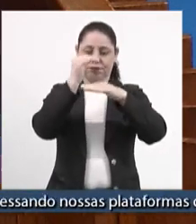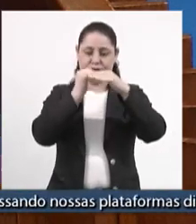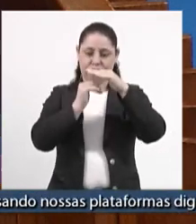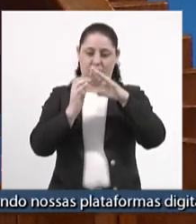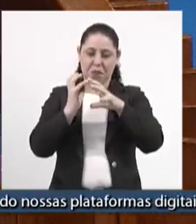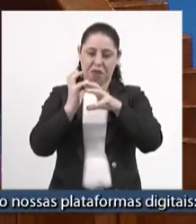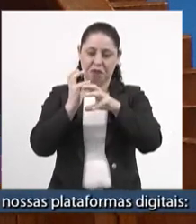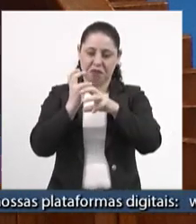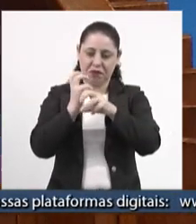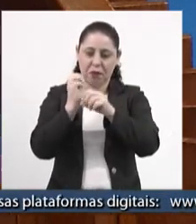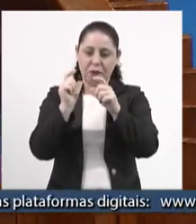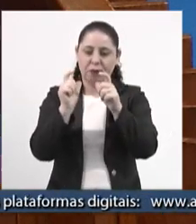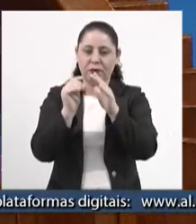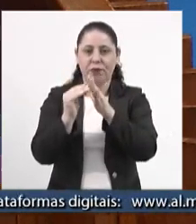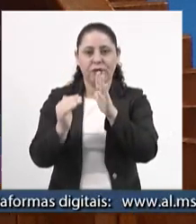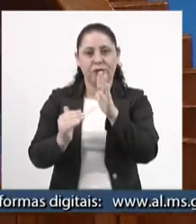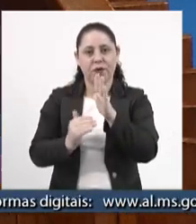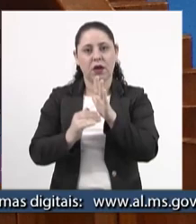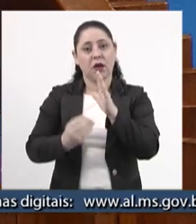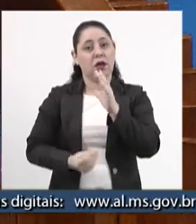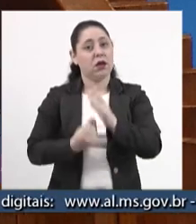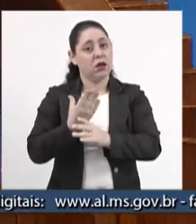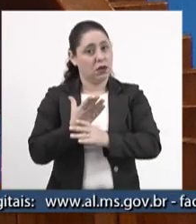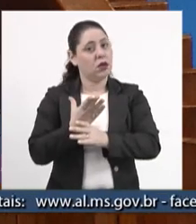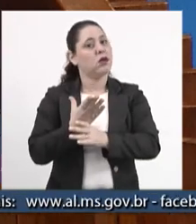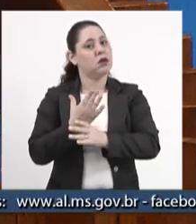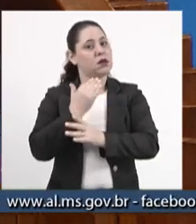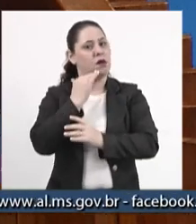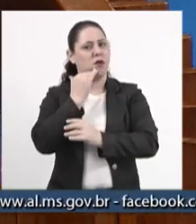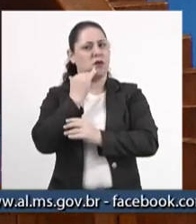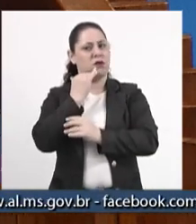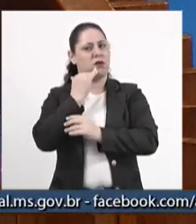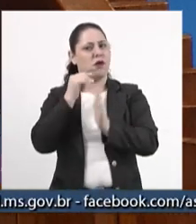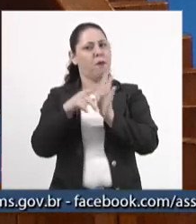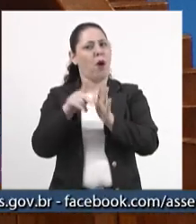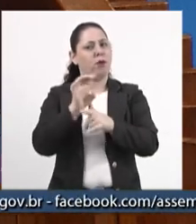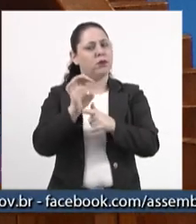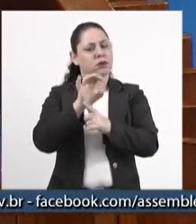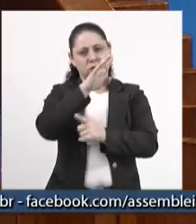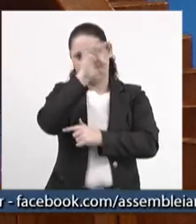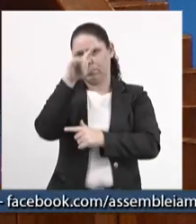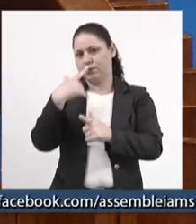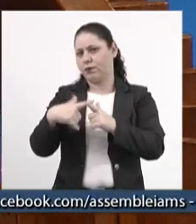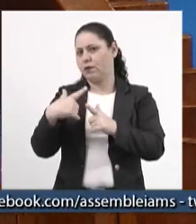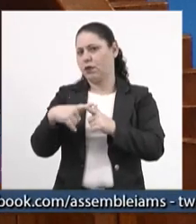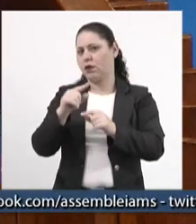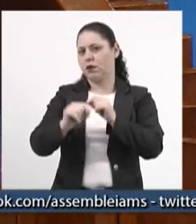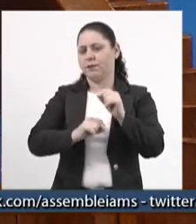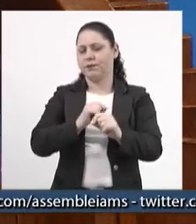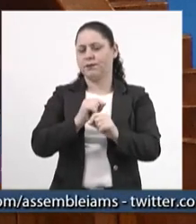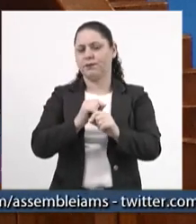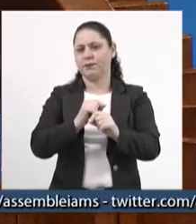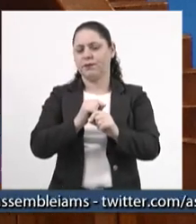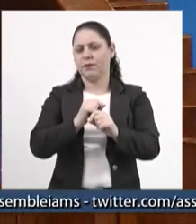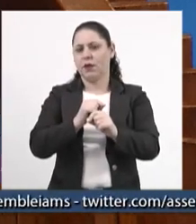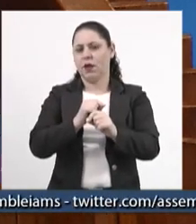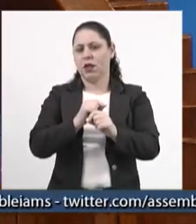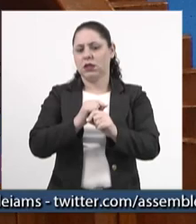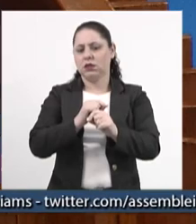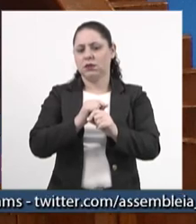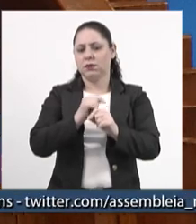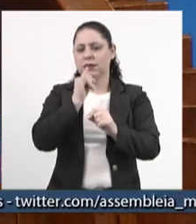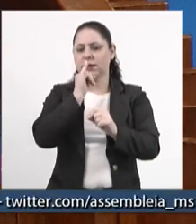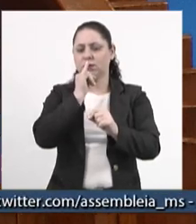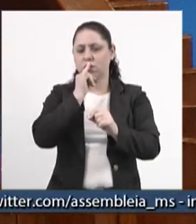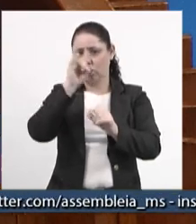arrecadar. E mais do que isso, ela cria distorções para o Mato Grosso do Sul, porque ela vai suprimir